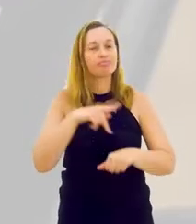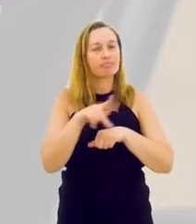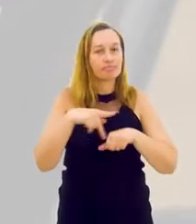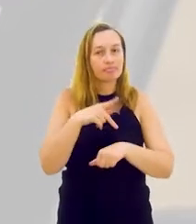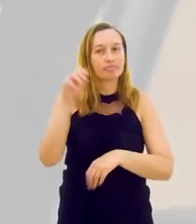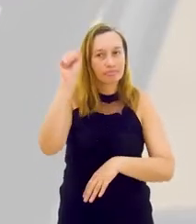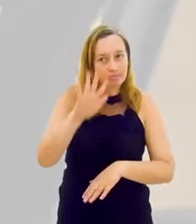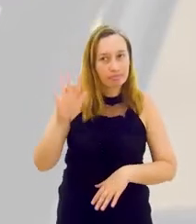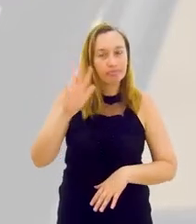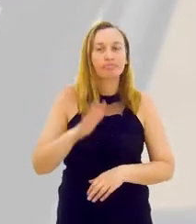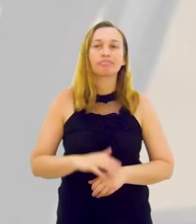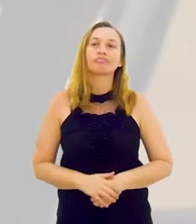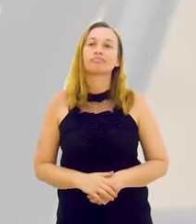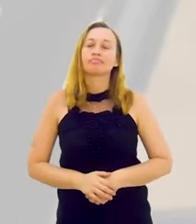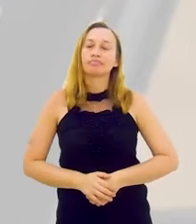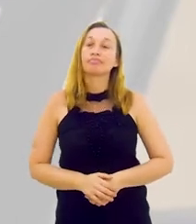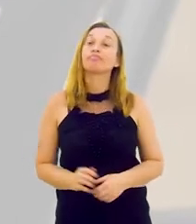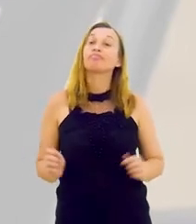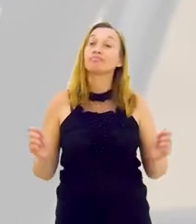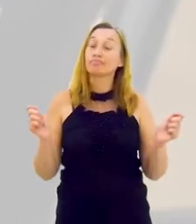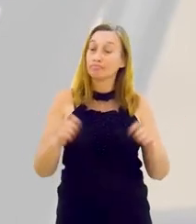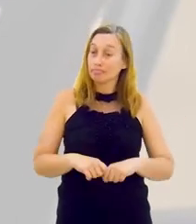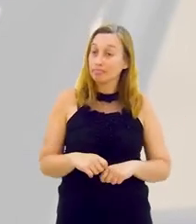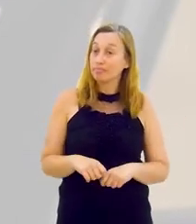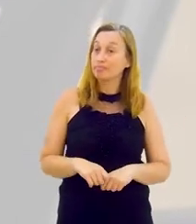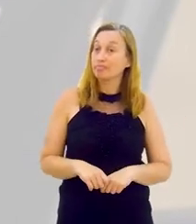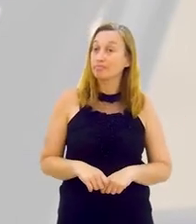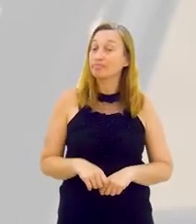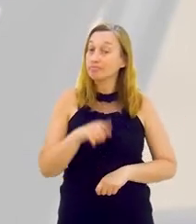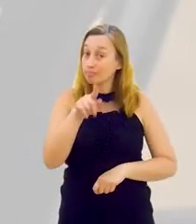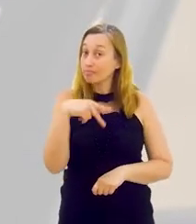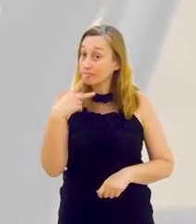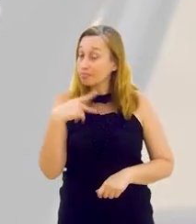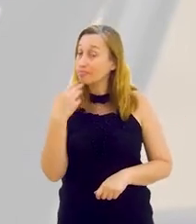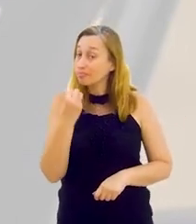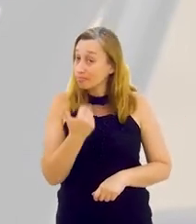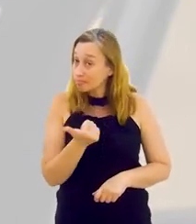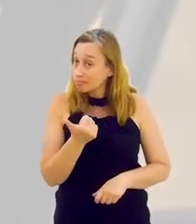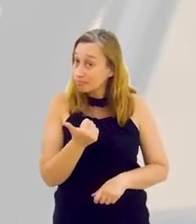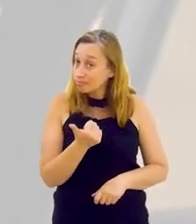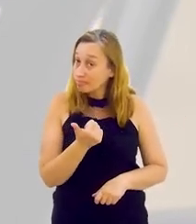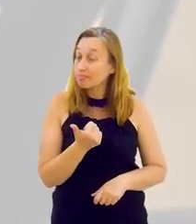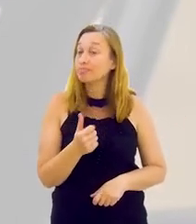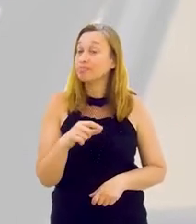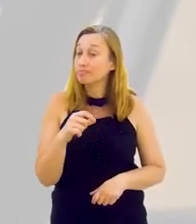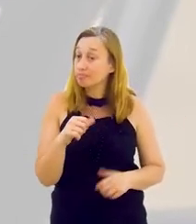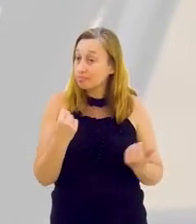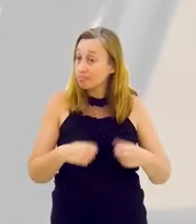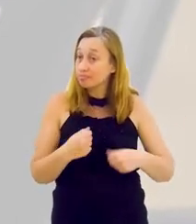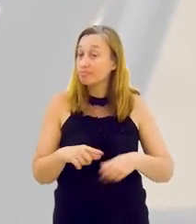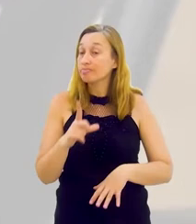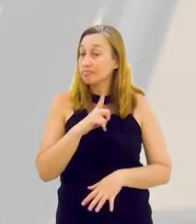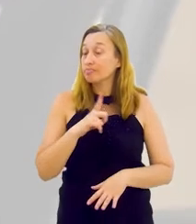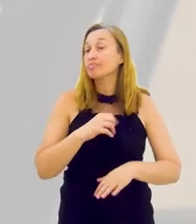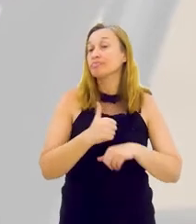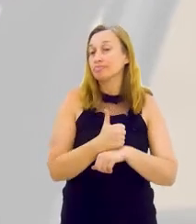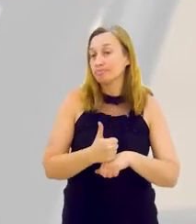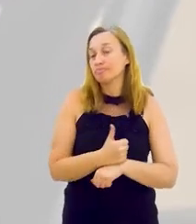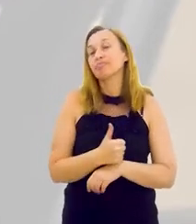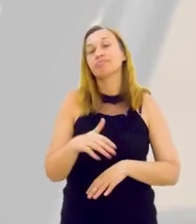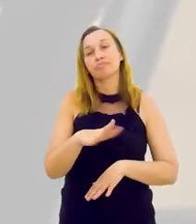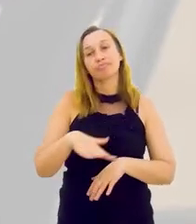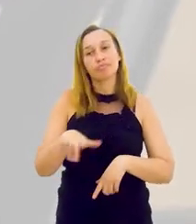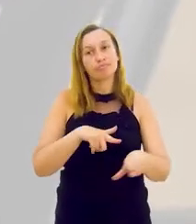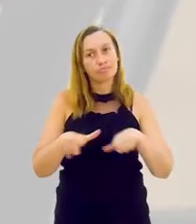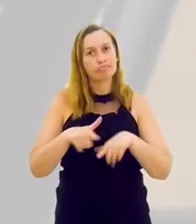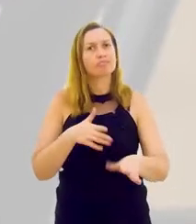aqui no Estado, no Brasil, como um todo. Mas, além dessas competências, como você falou muito bem, e tem que ter, para o